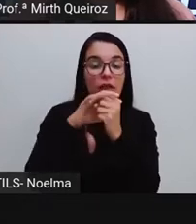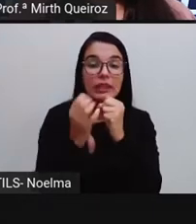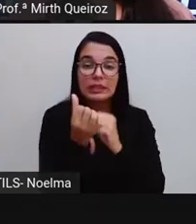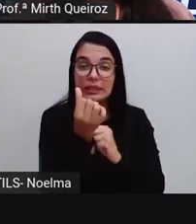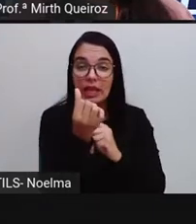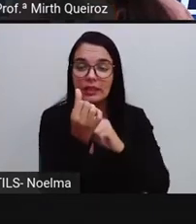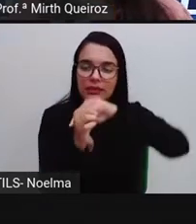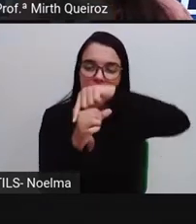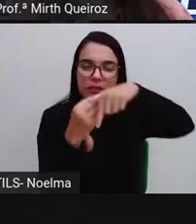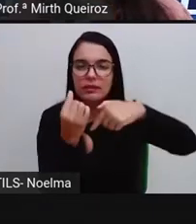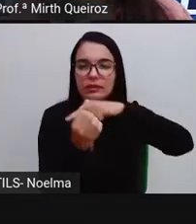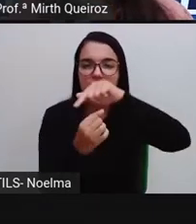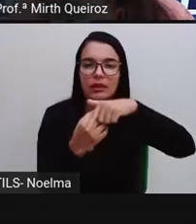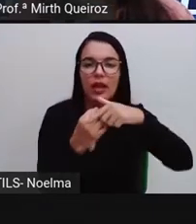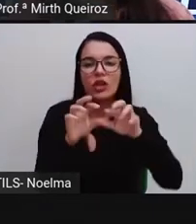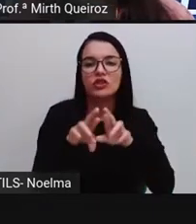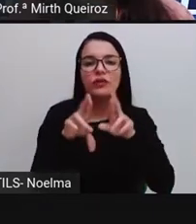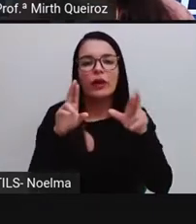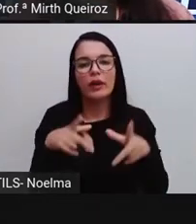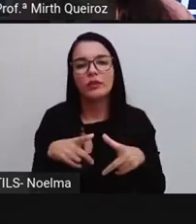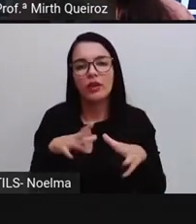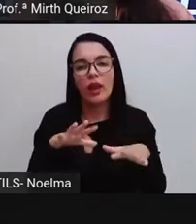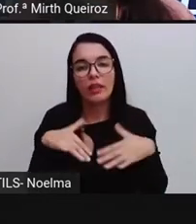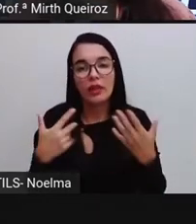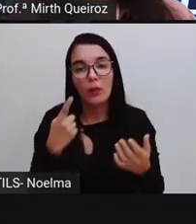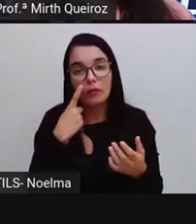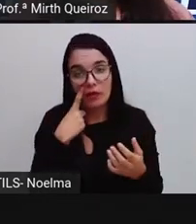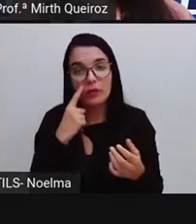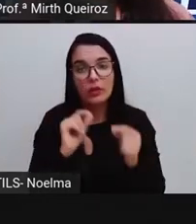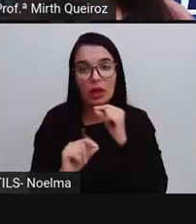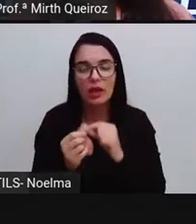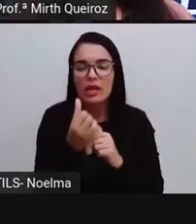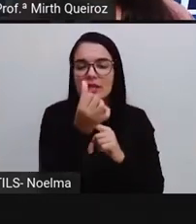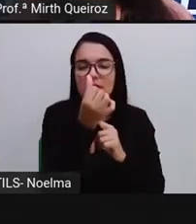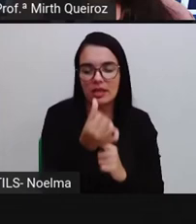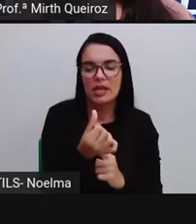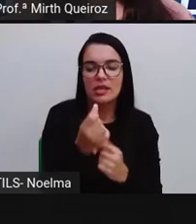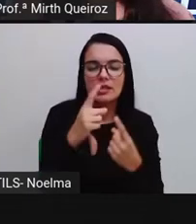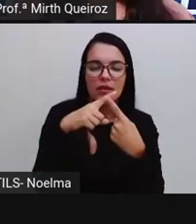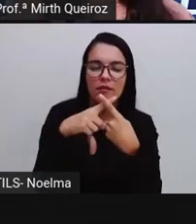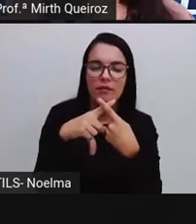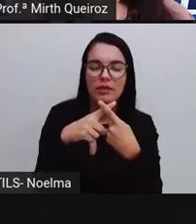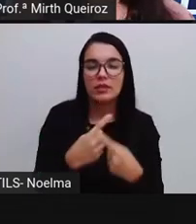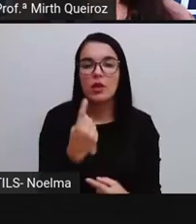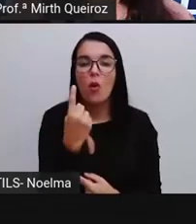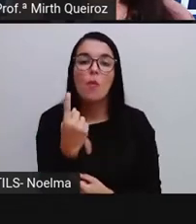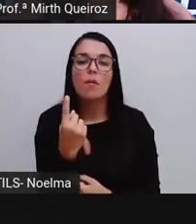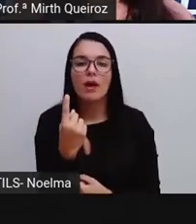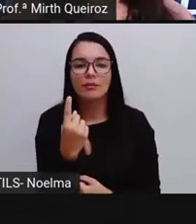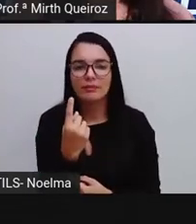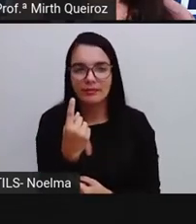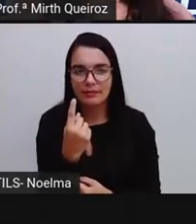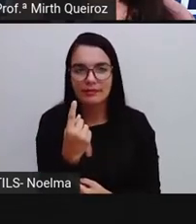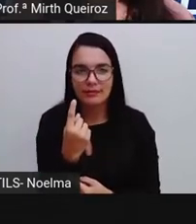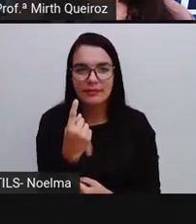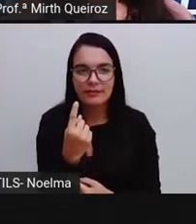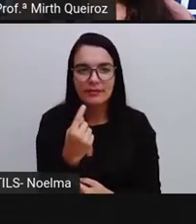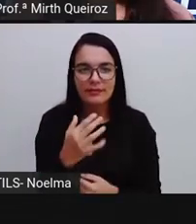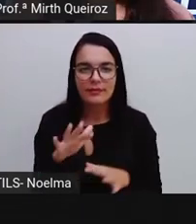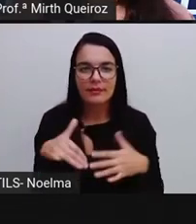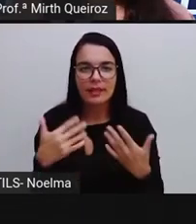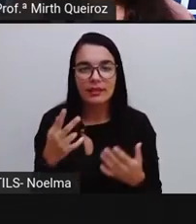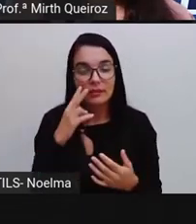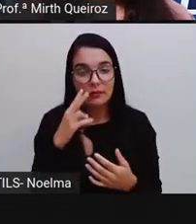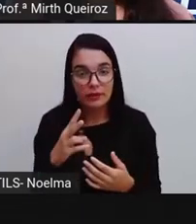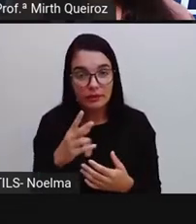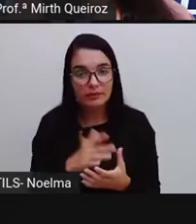tem seis faces diferentes. O meu espaço amostral seria seis faces. Quantas faces aí tem apenas